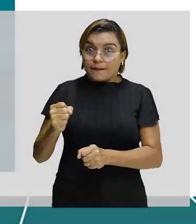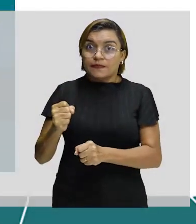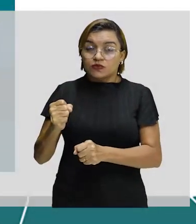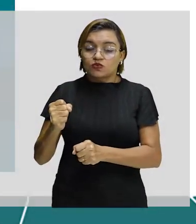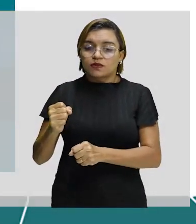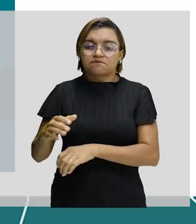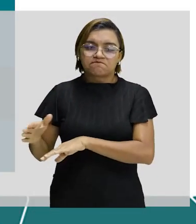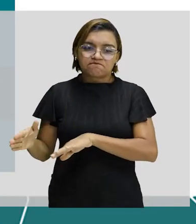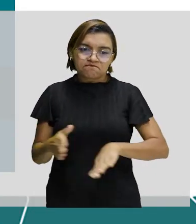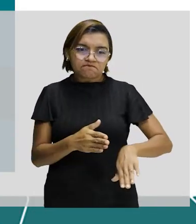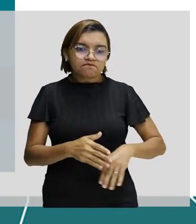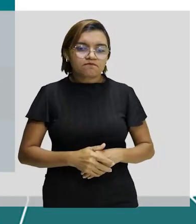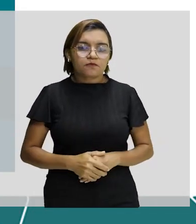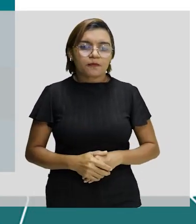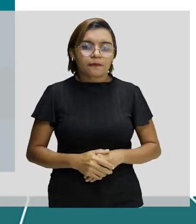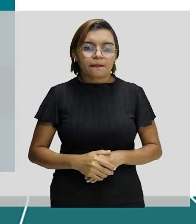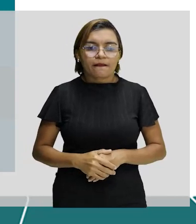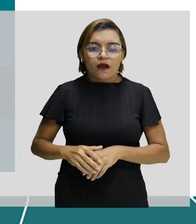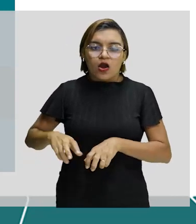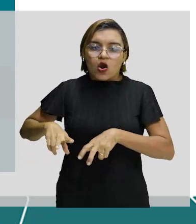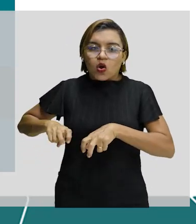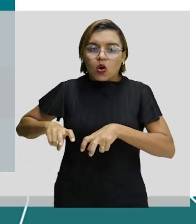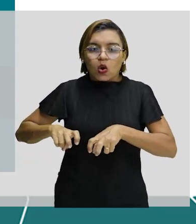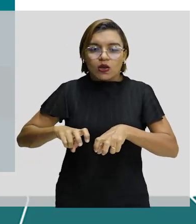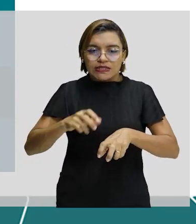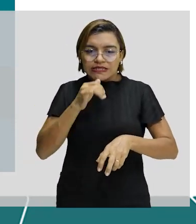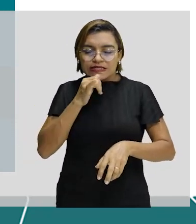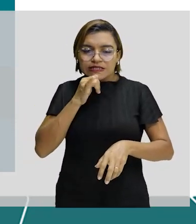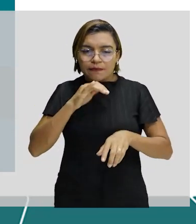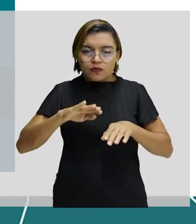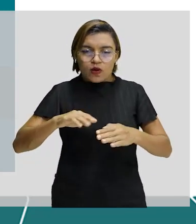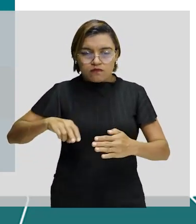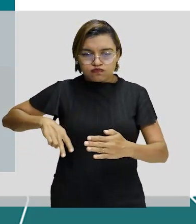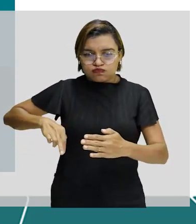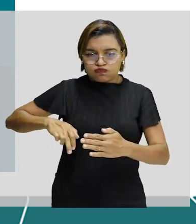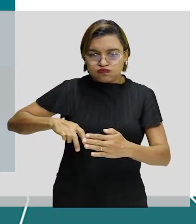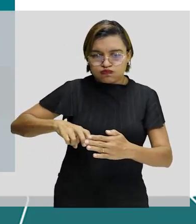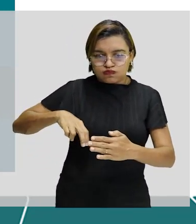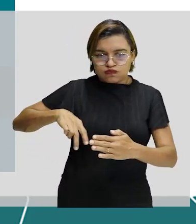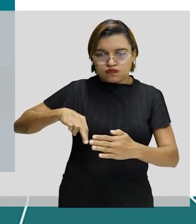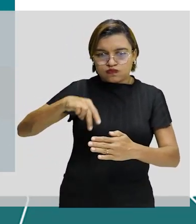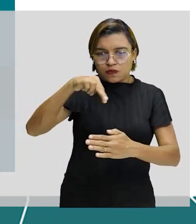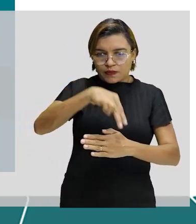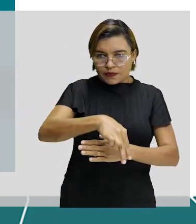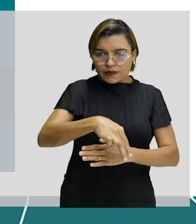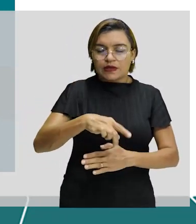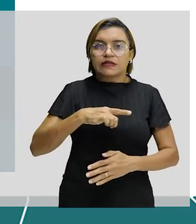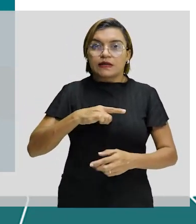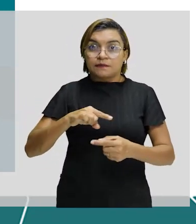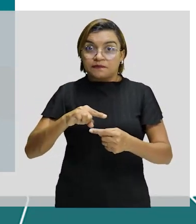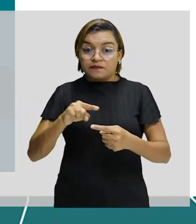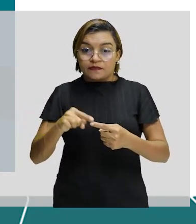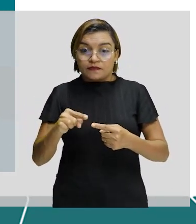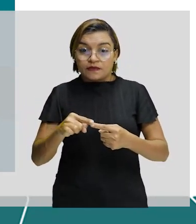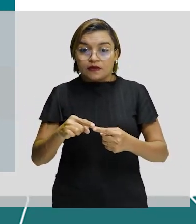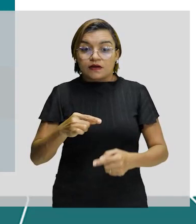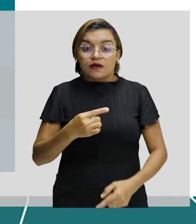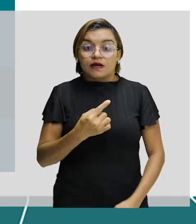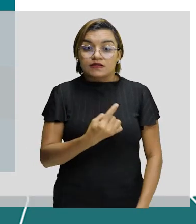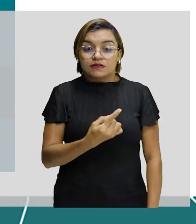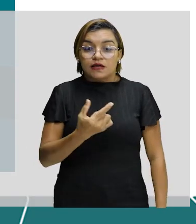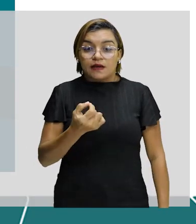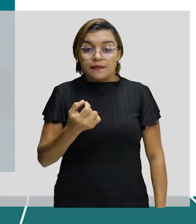Corridas com barreiras. Falei para vocês, as corridas com barreiras são quais? 100 metros feminino, 110